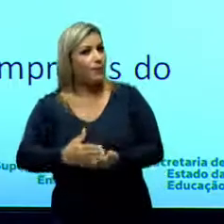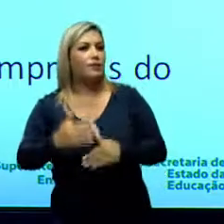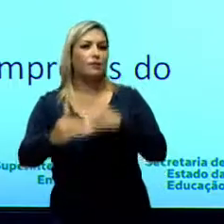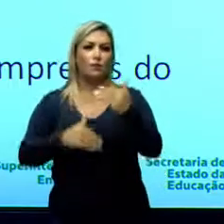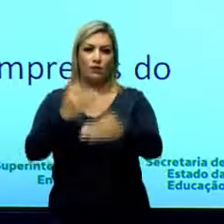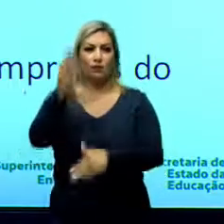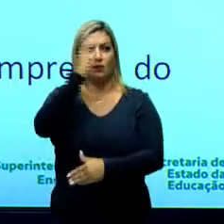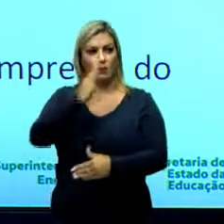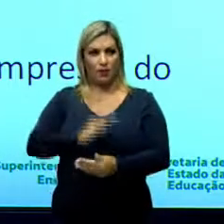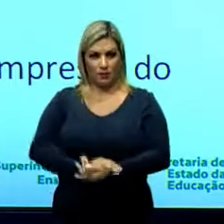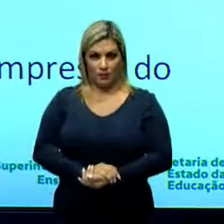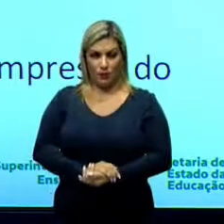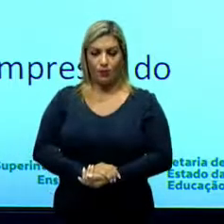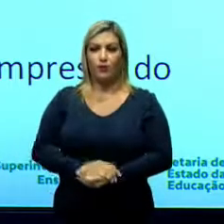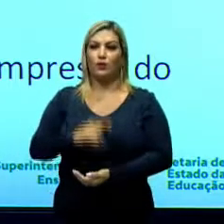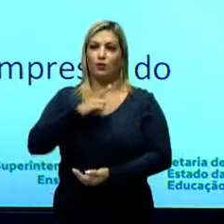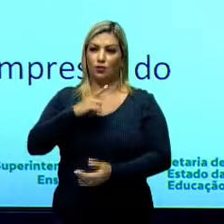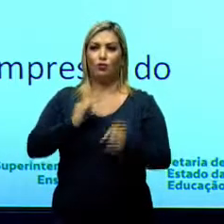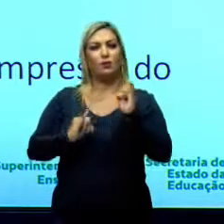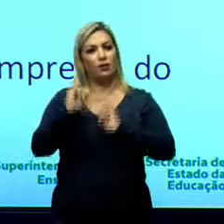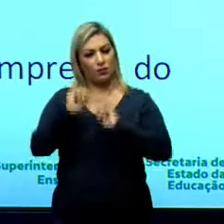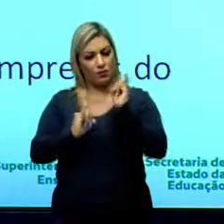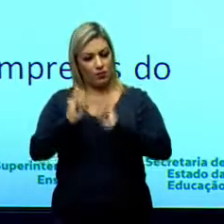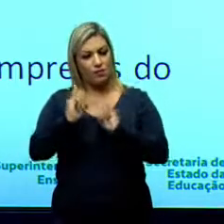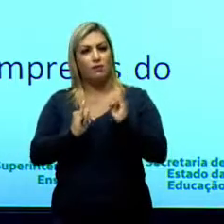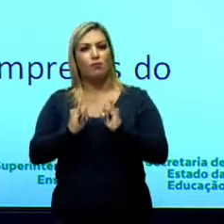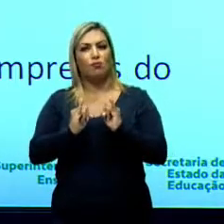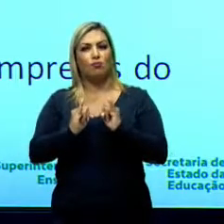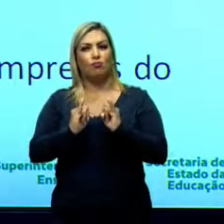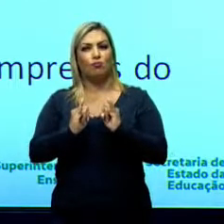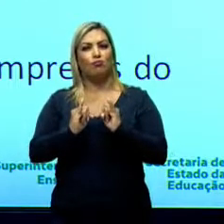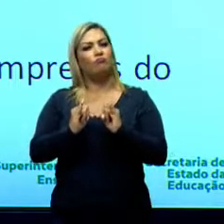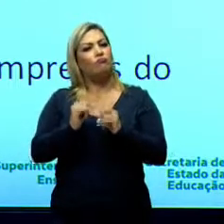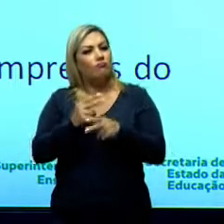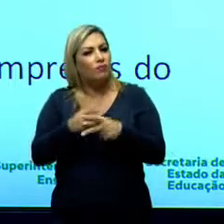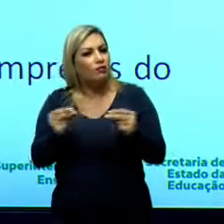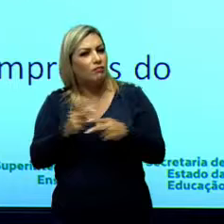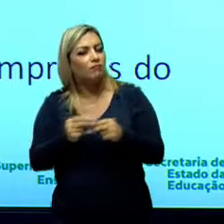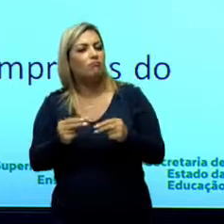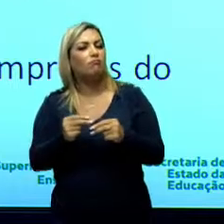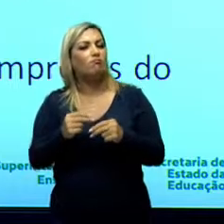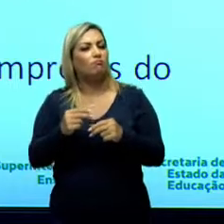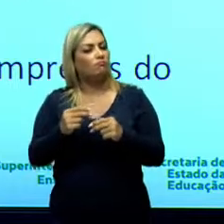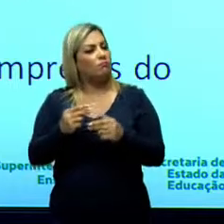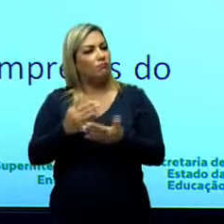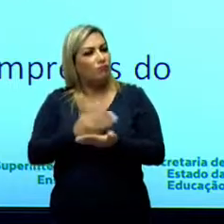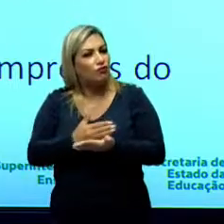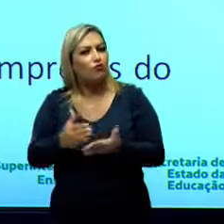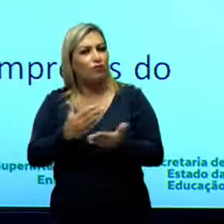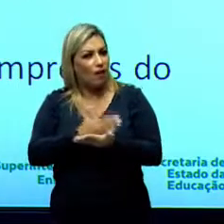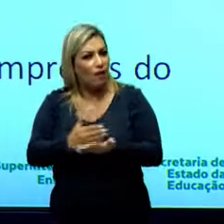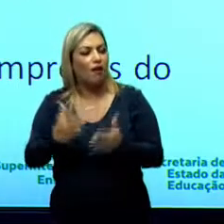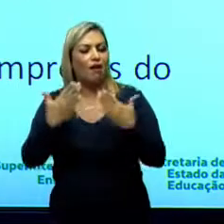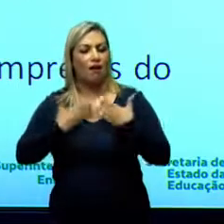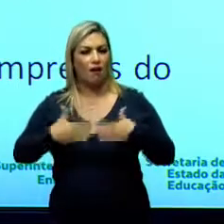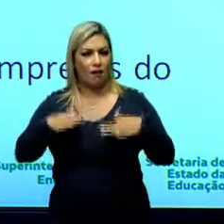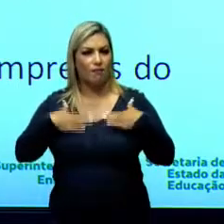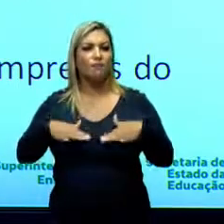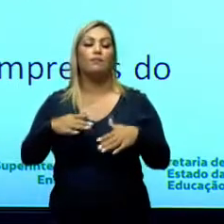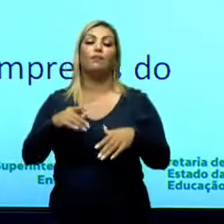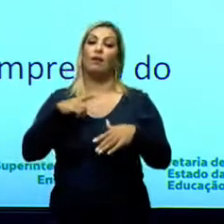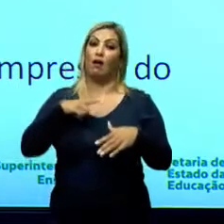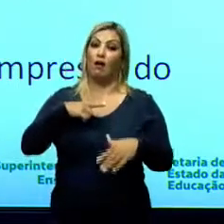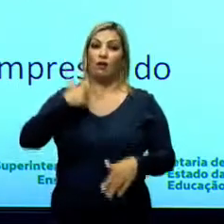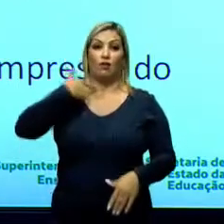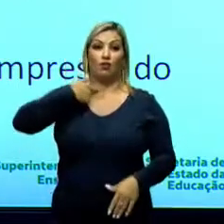industrial no Brasil. Tinha uma industrialização no Brasil bem discreta, bem tímida, e em 1930, com o governo de Getúlio